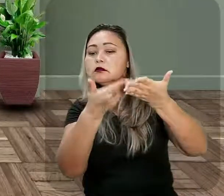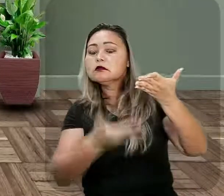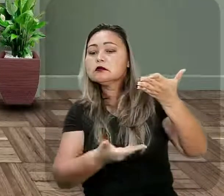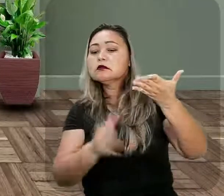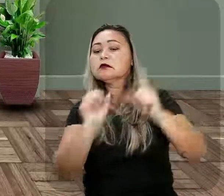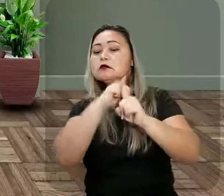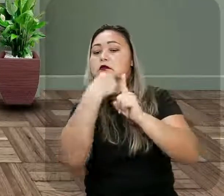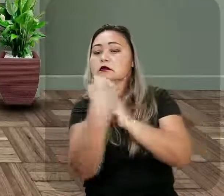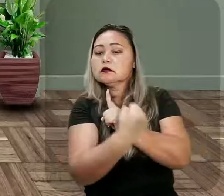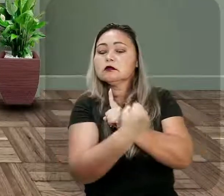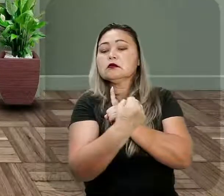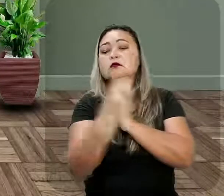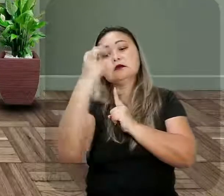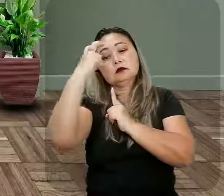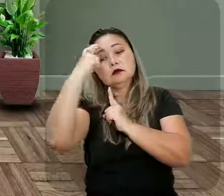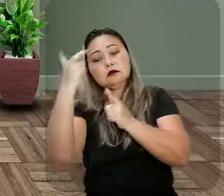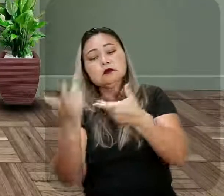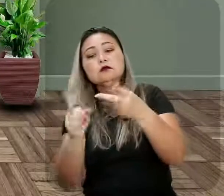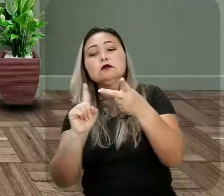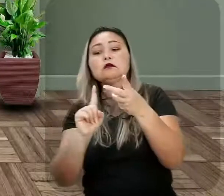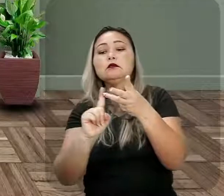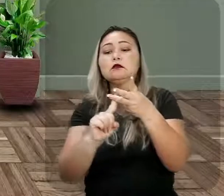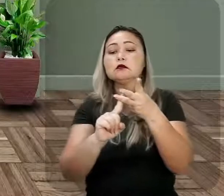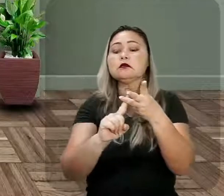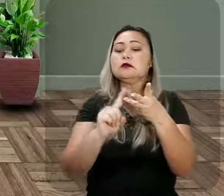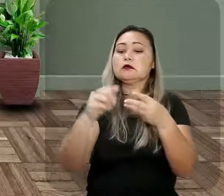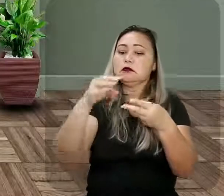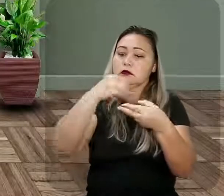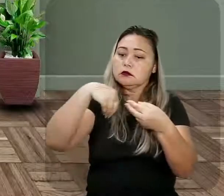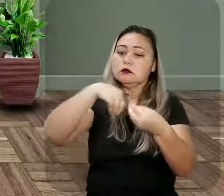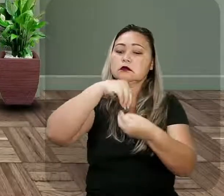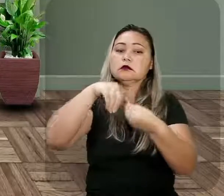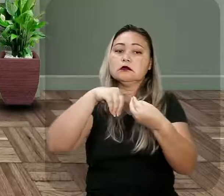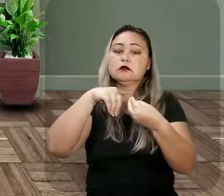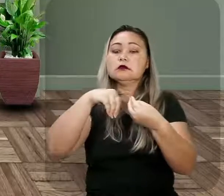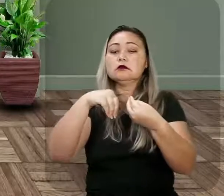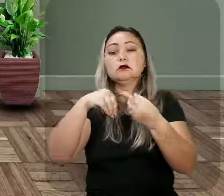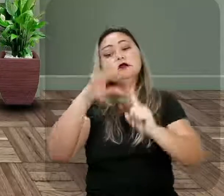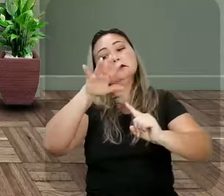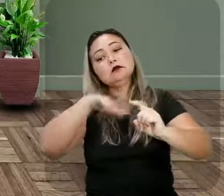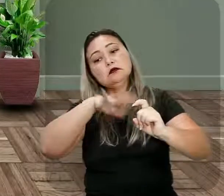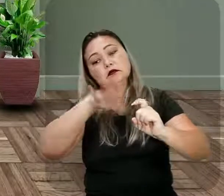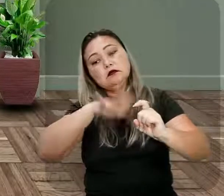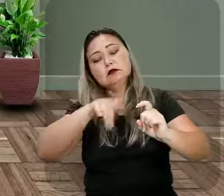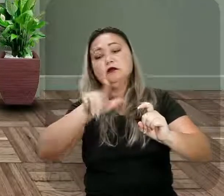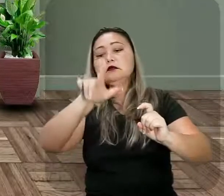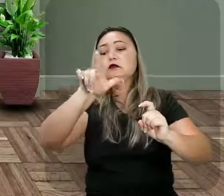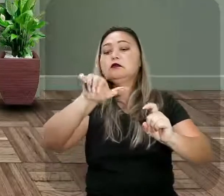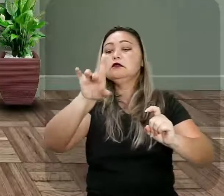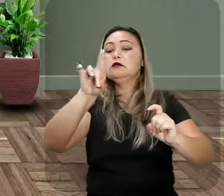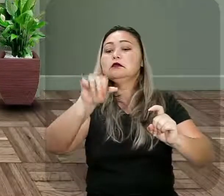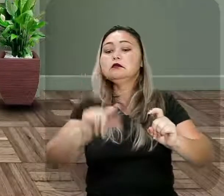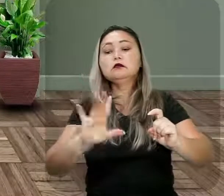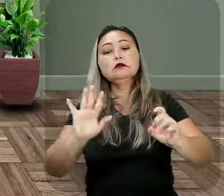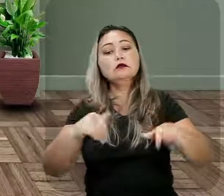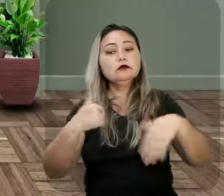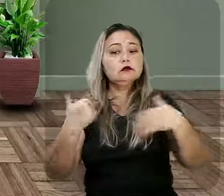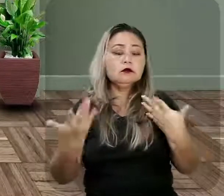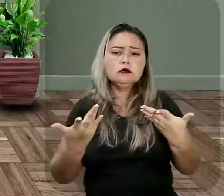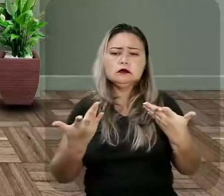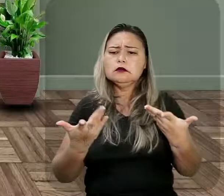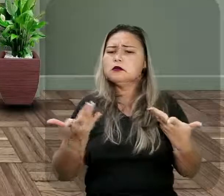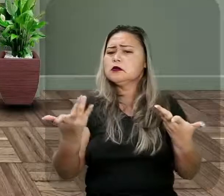social, cultural, nós vamos ver mitos, vamos ver lenda. Gente,